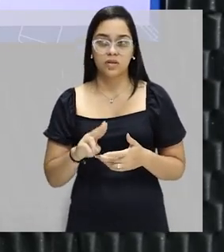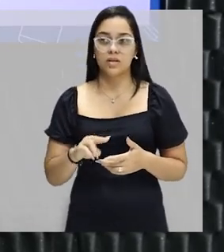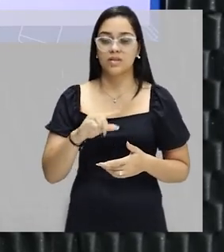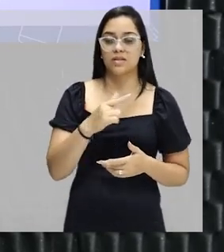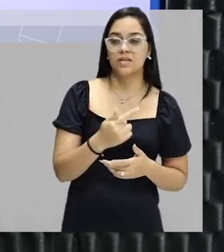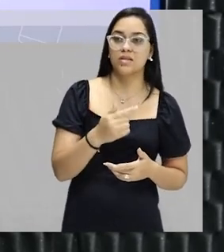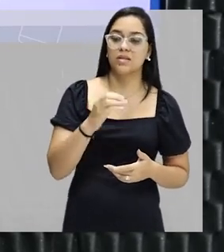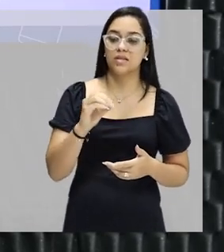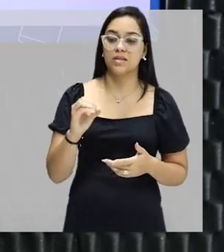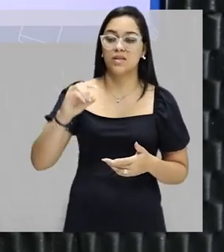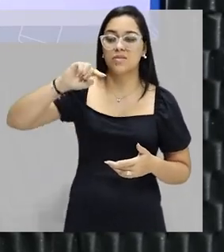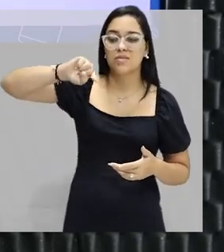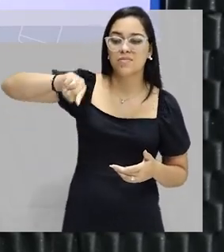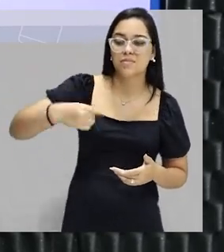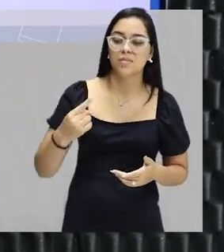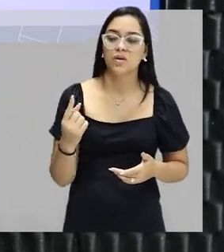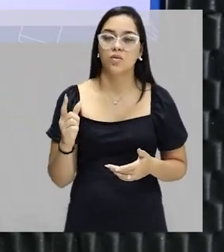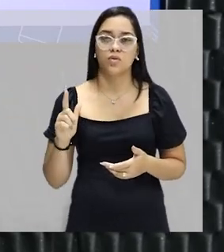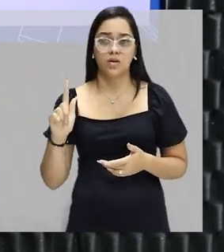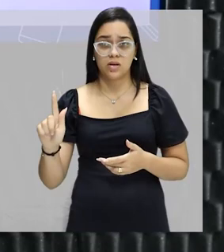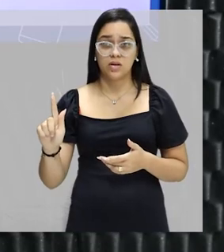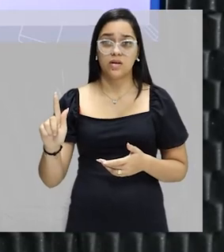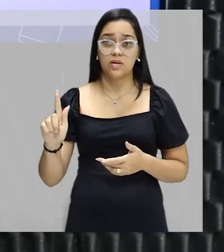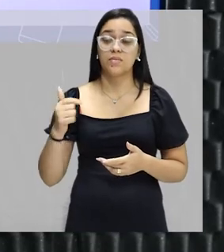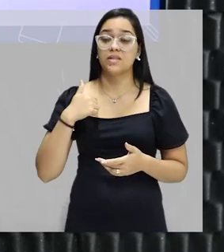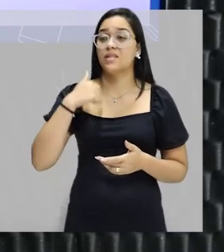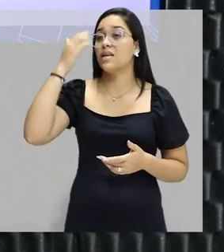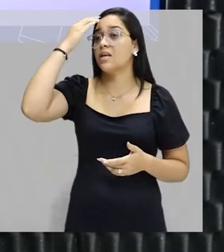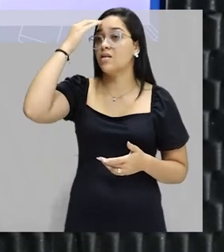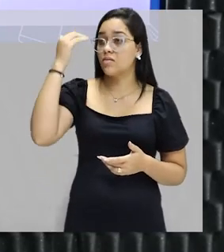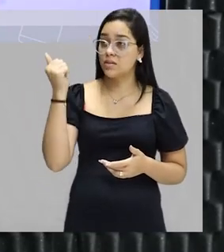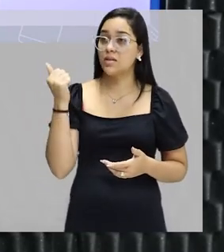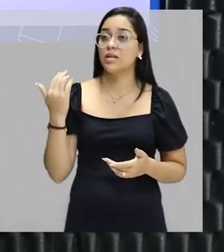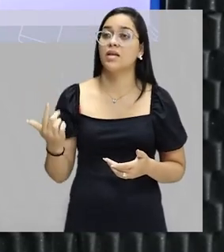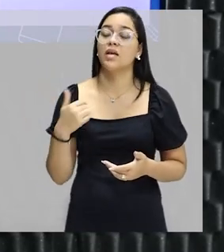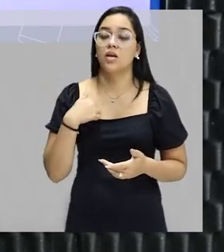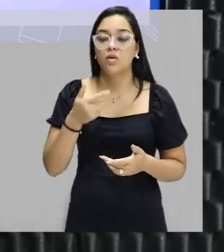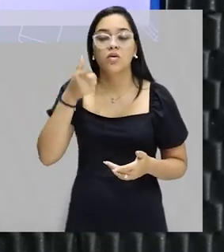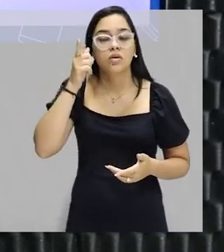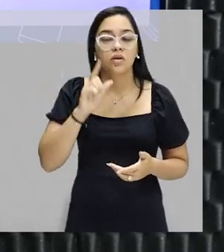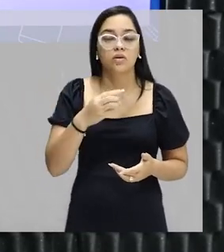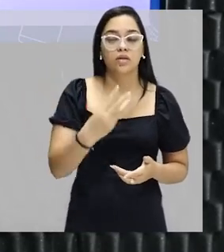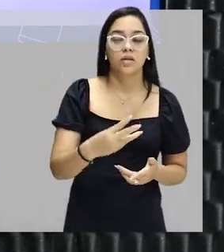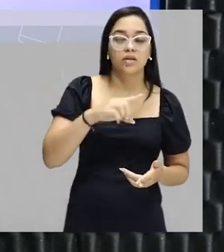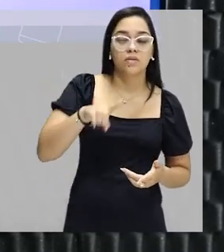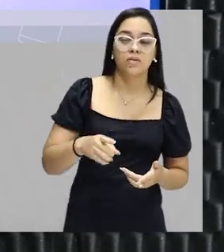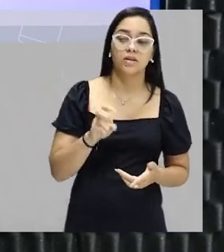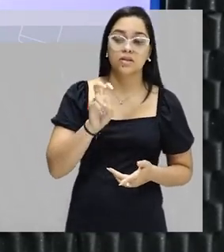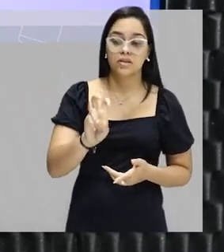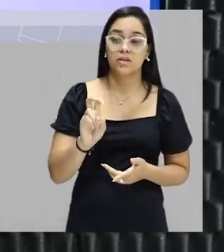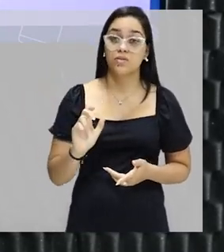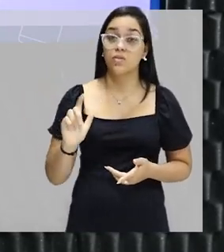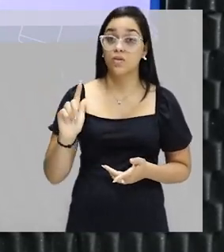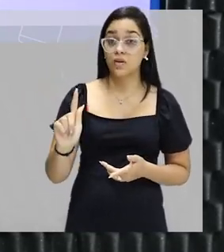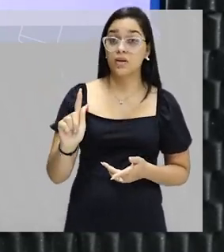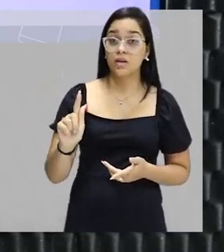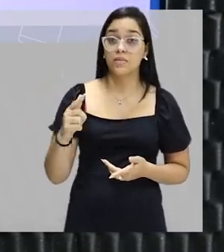700 mil gramas, eu sei que em 100 gramas, eu consigo 3,5 gramas